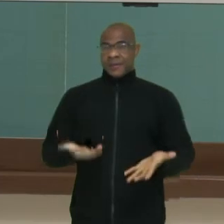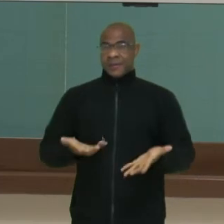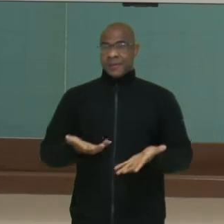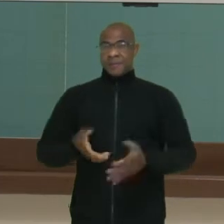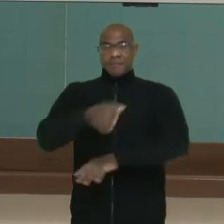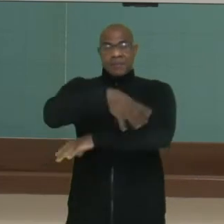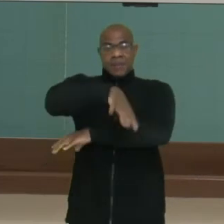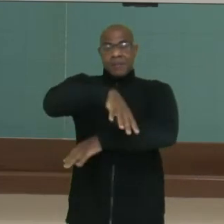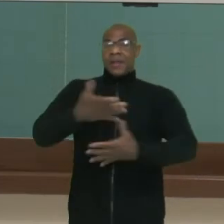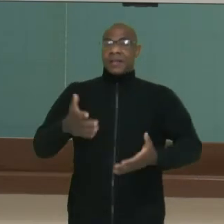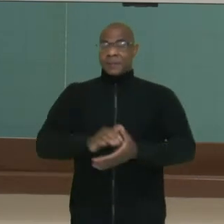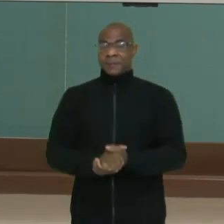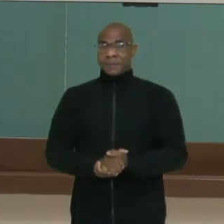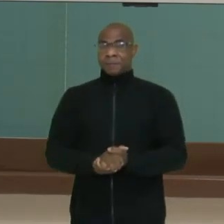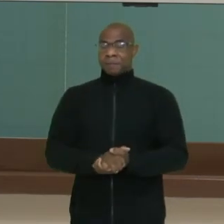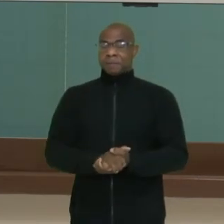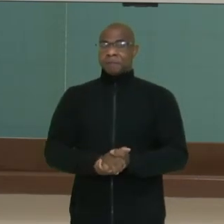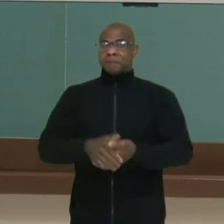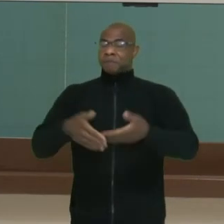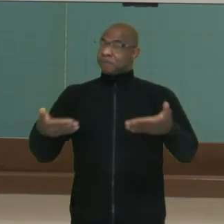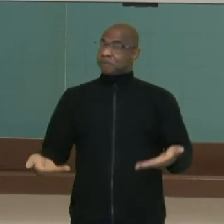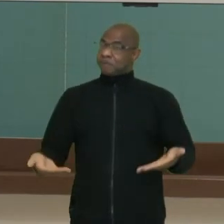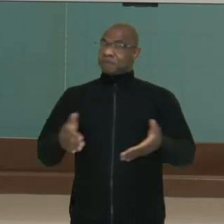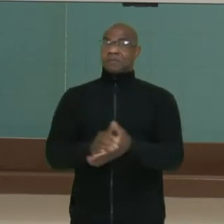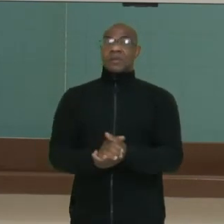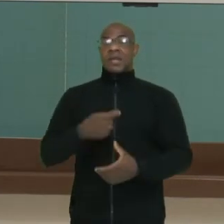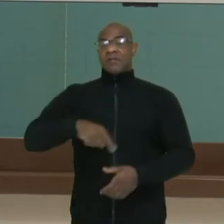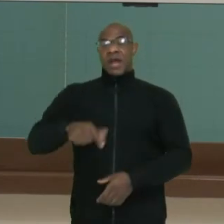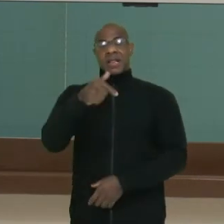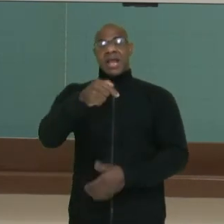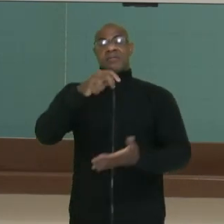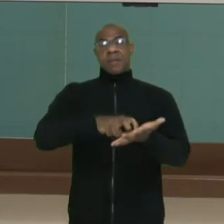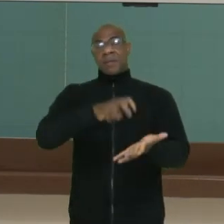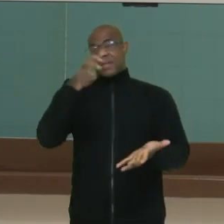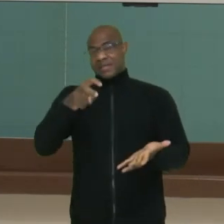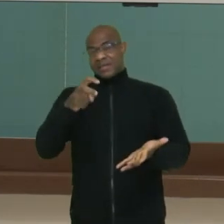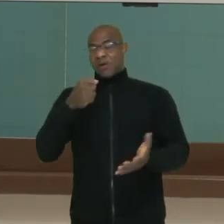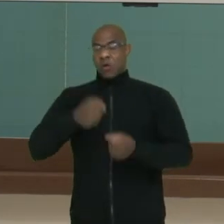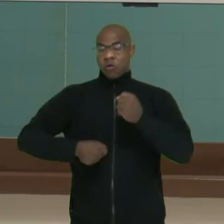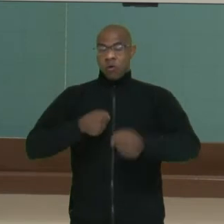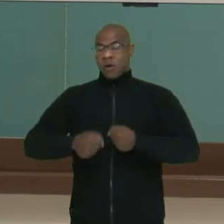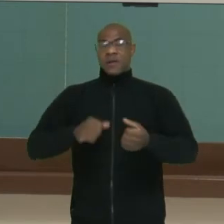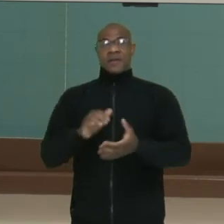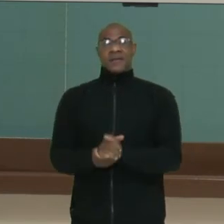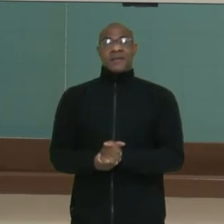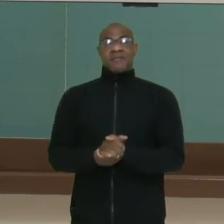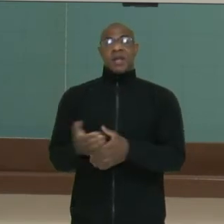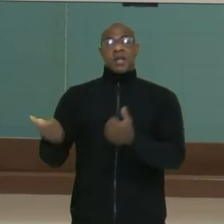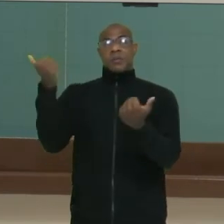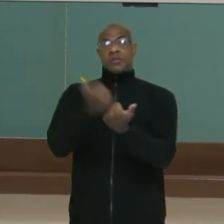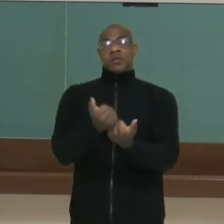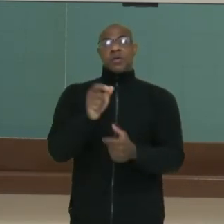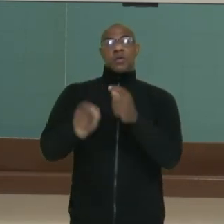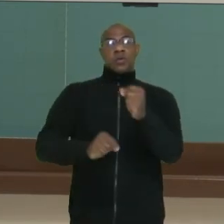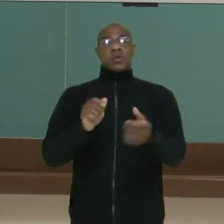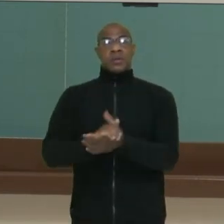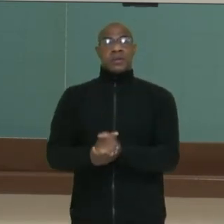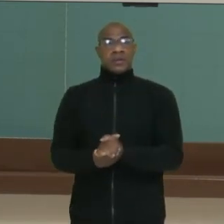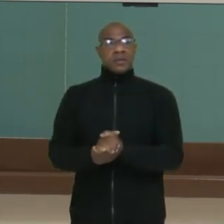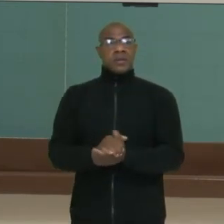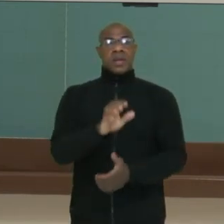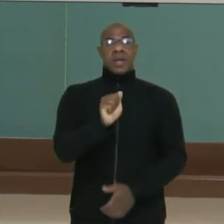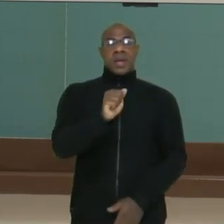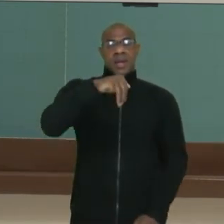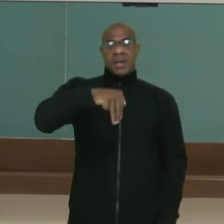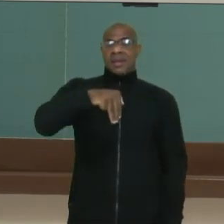I go at 7 in the morning. Então, ele vai às 7 da manhã. Veja que o in the morning, ele substituiu o e-yan.